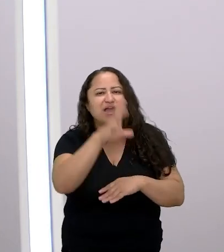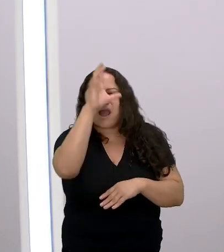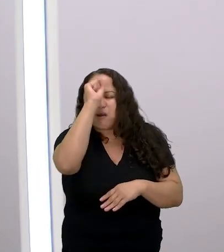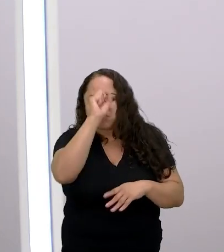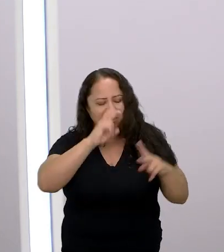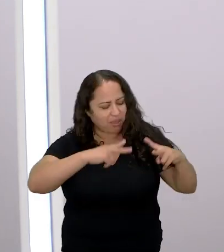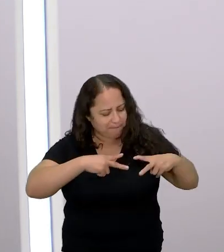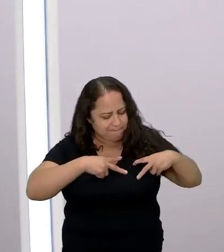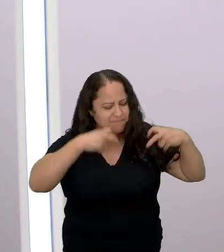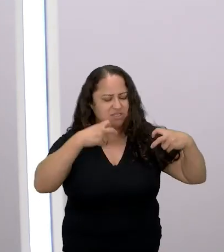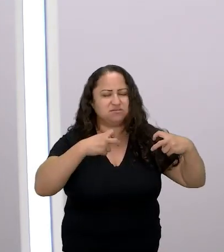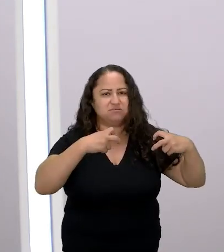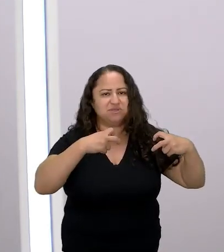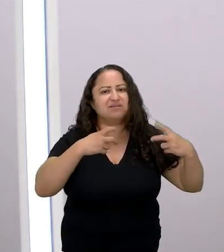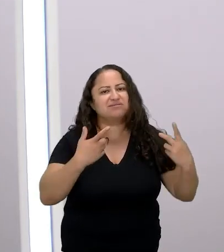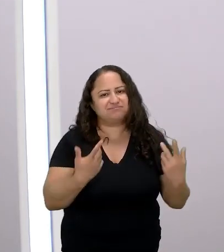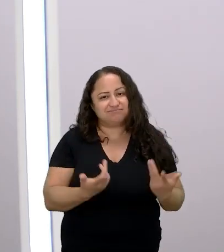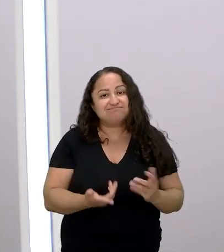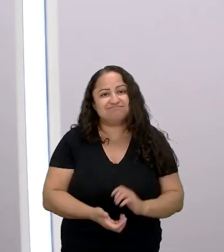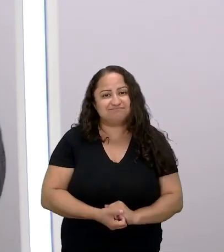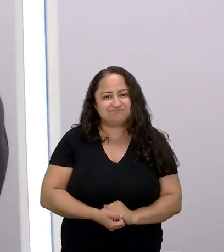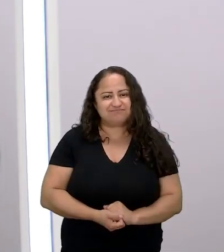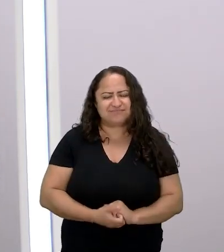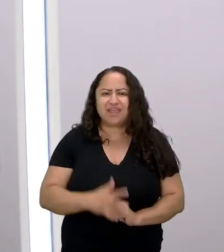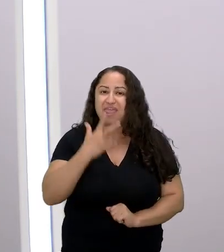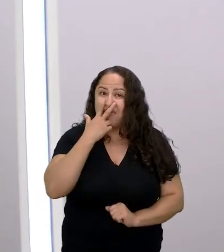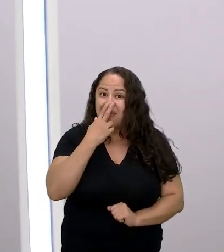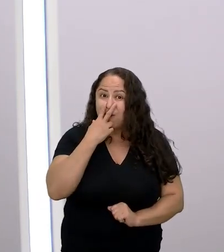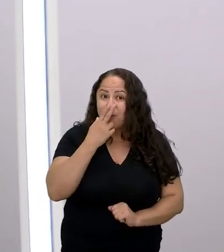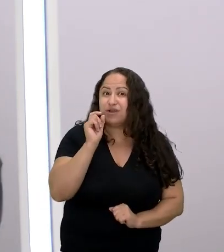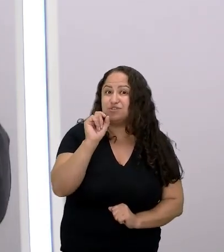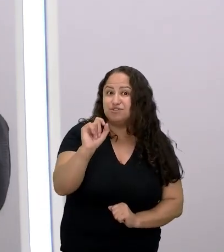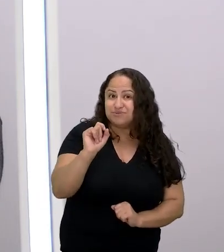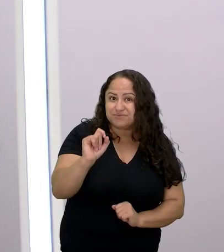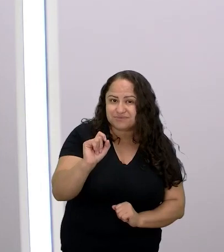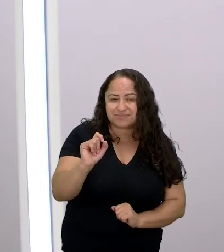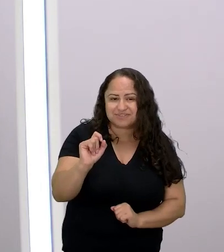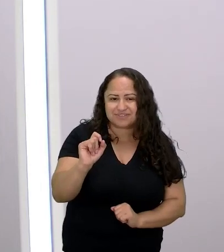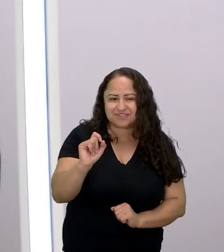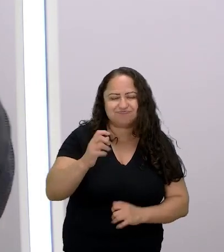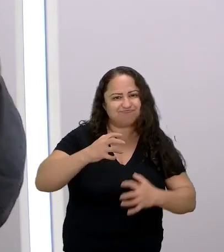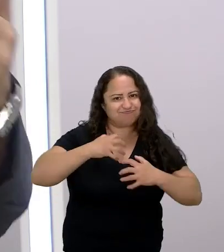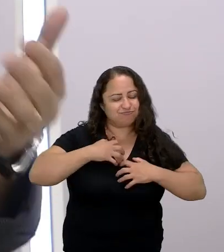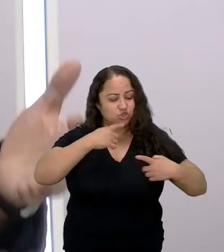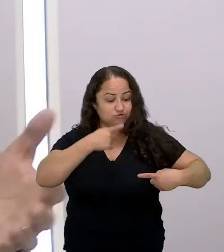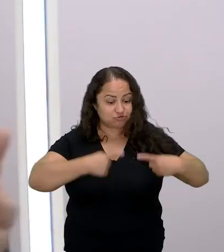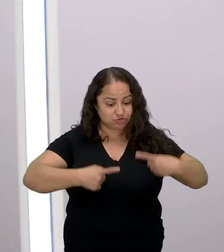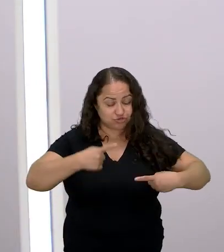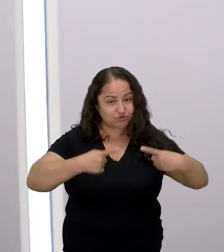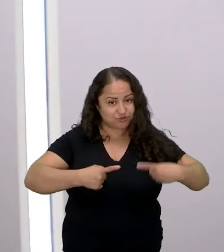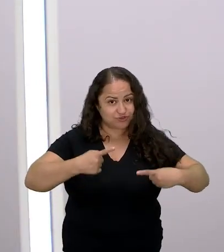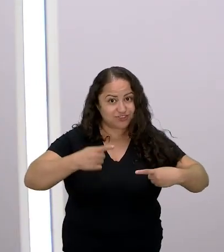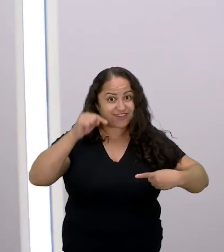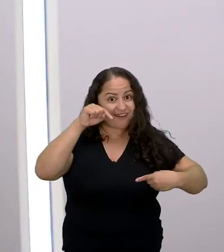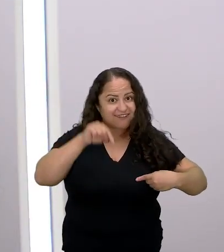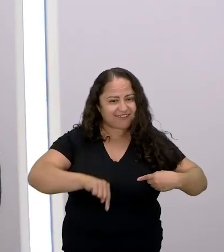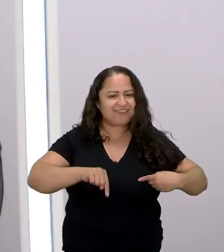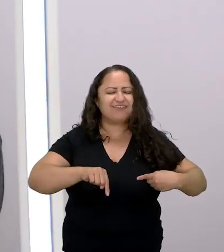reconhecer e assim por diante. então eu acho que é essa a questão das discussões que a gente vem tendo aqui